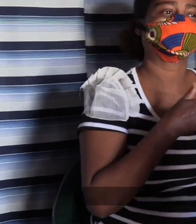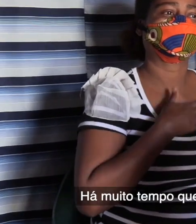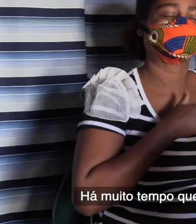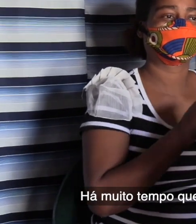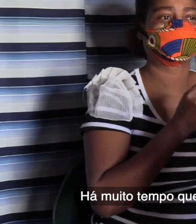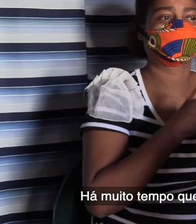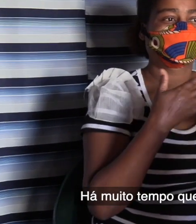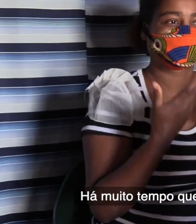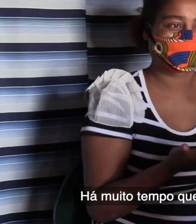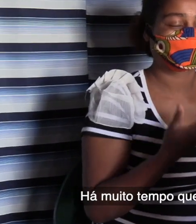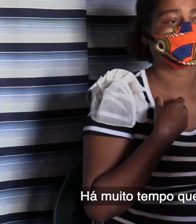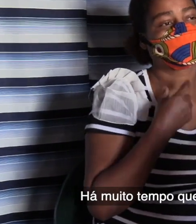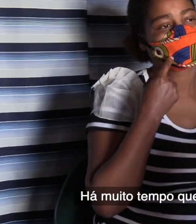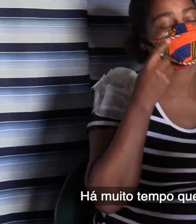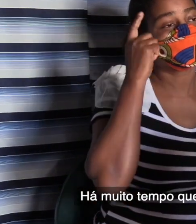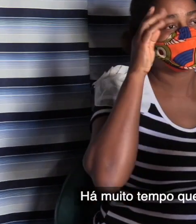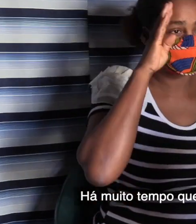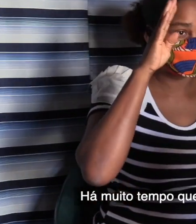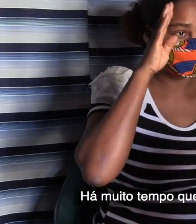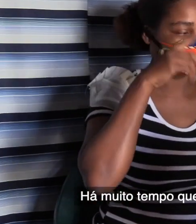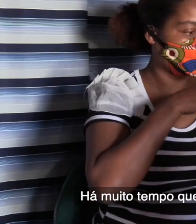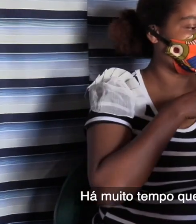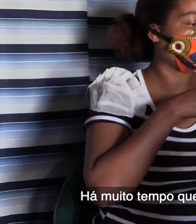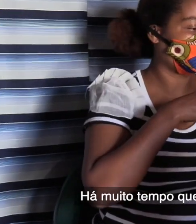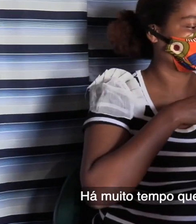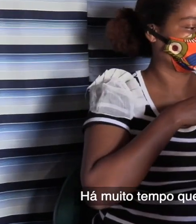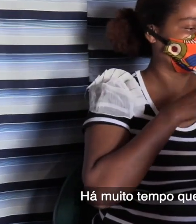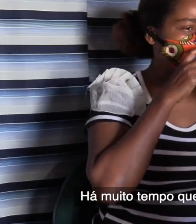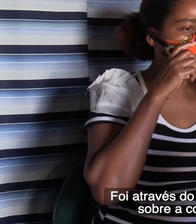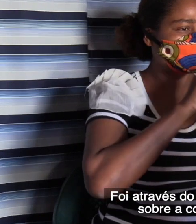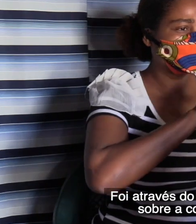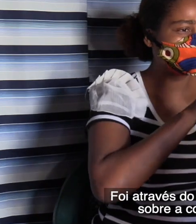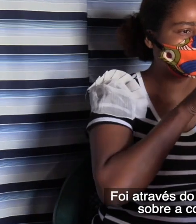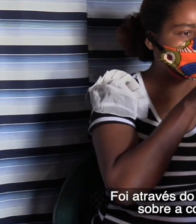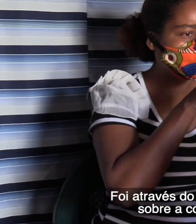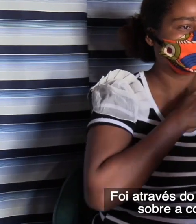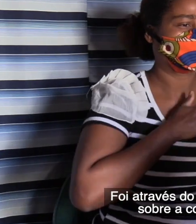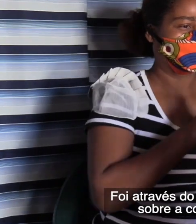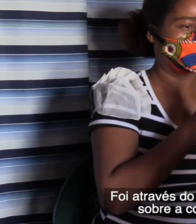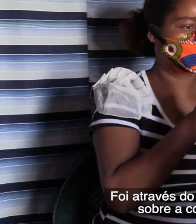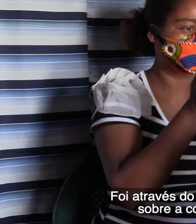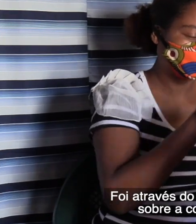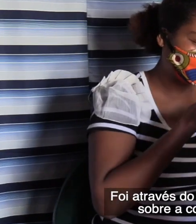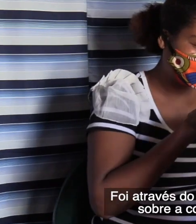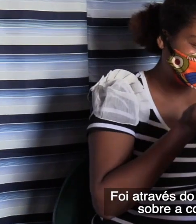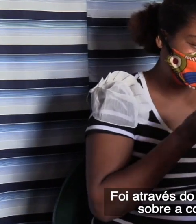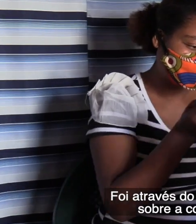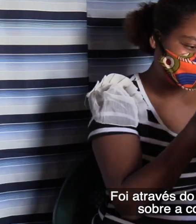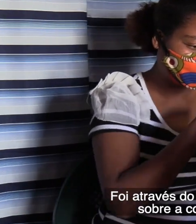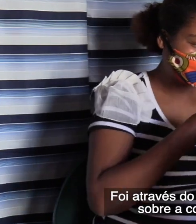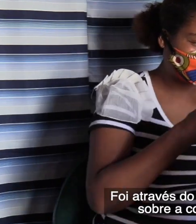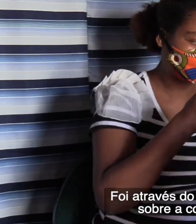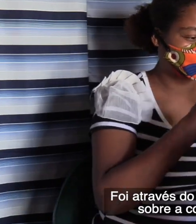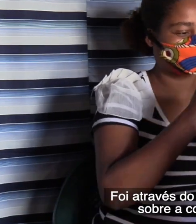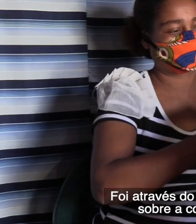Há muito tempo que tenho dificuldades em arranjar emprego. Foi através do Facebook que tive informação sobre a